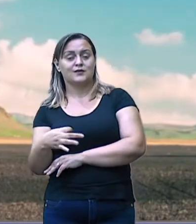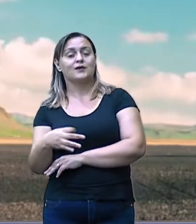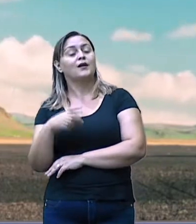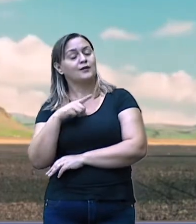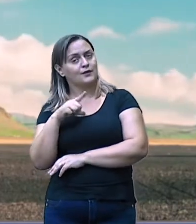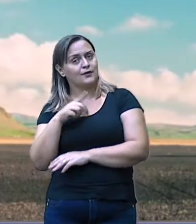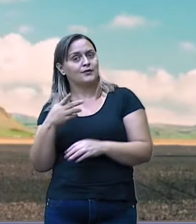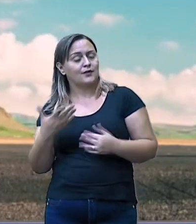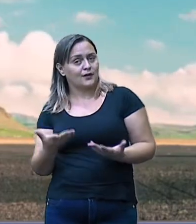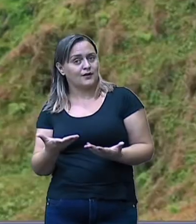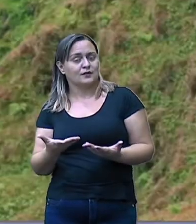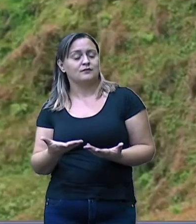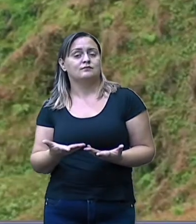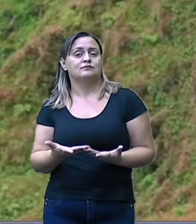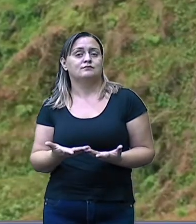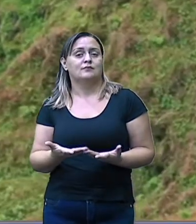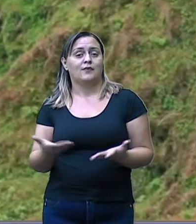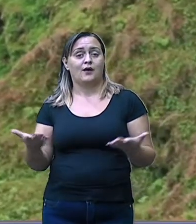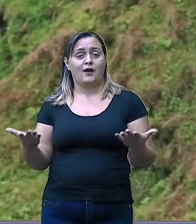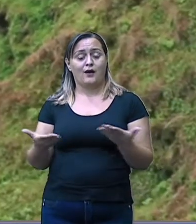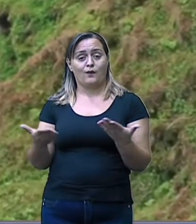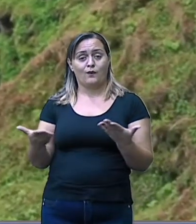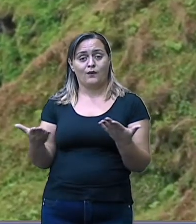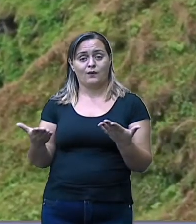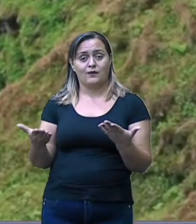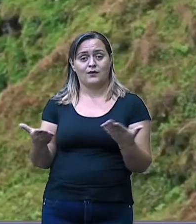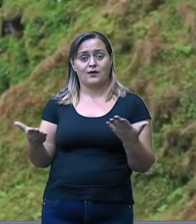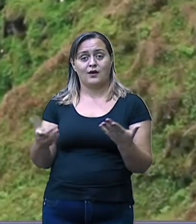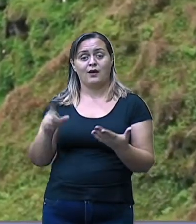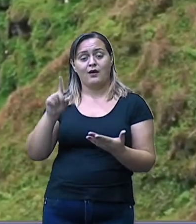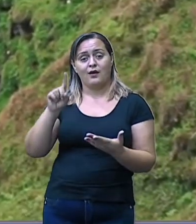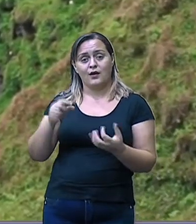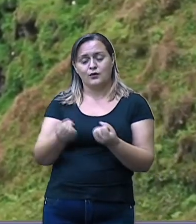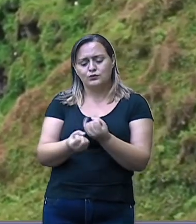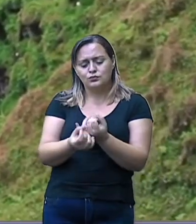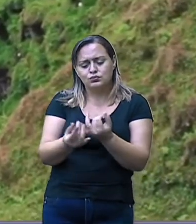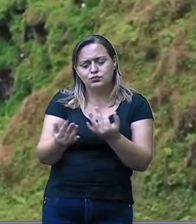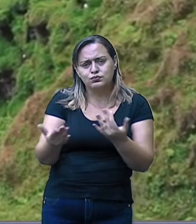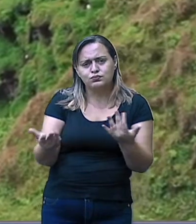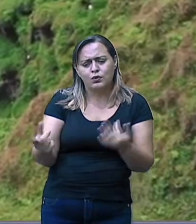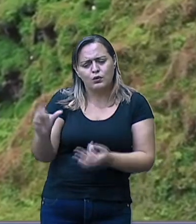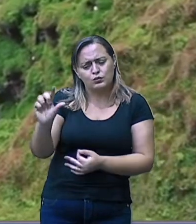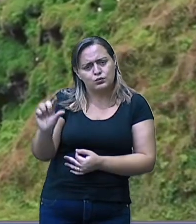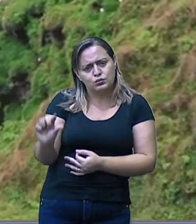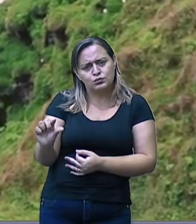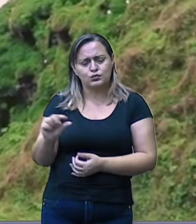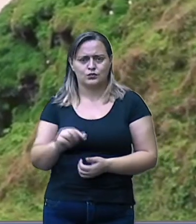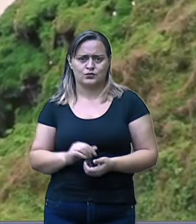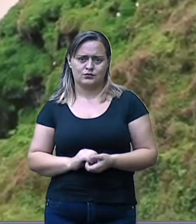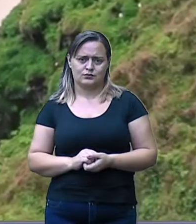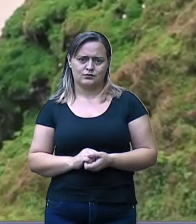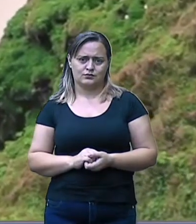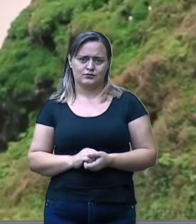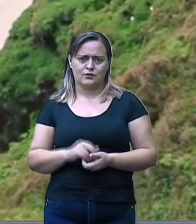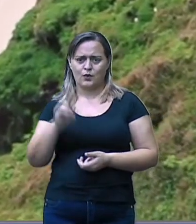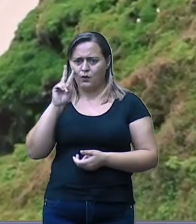Florestas, árvores, certo? Com uma certa homogeneidade. E, observem aqui,